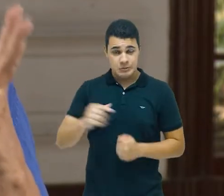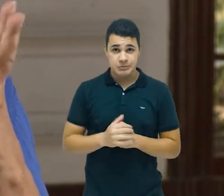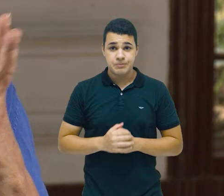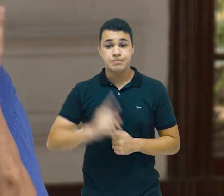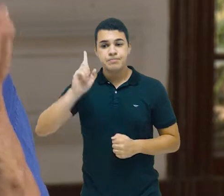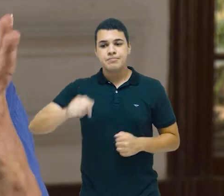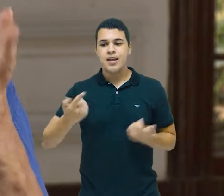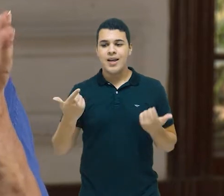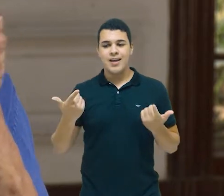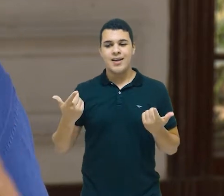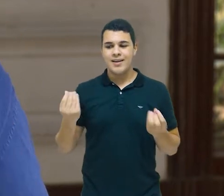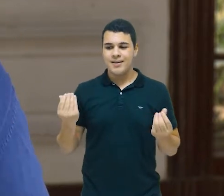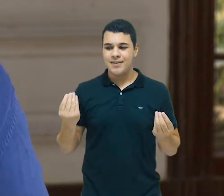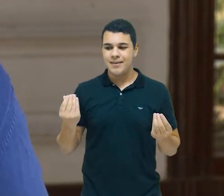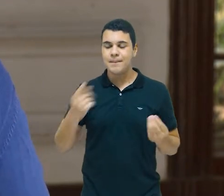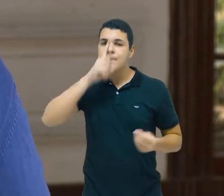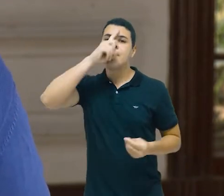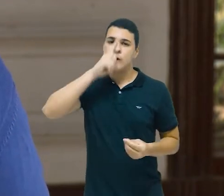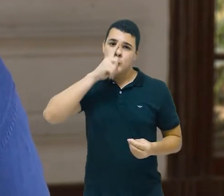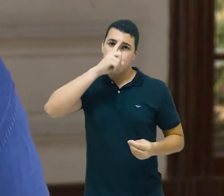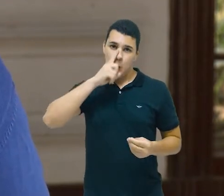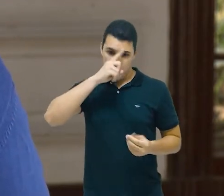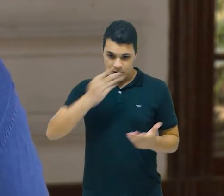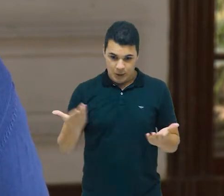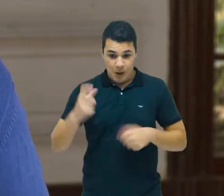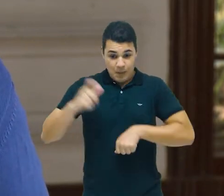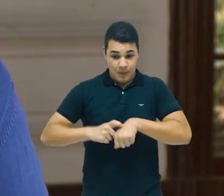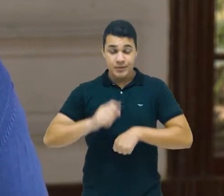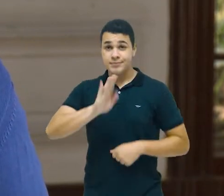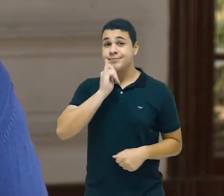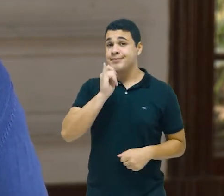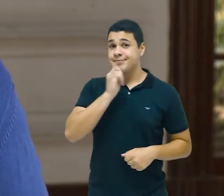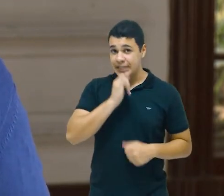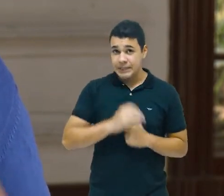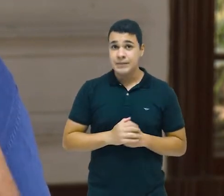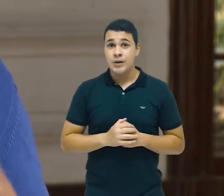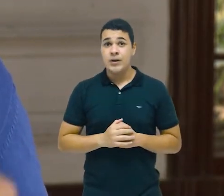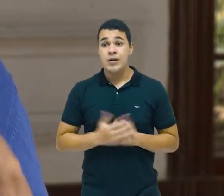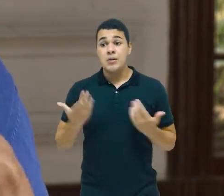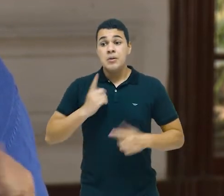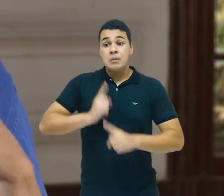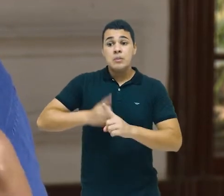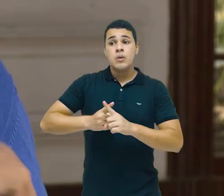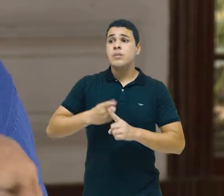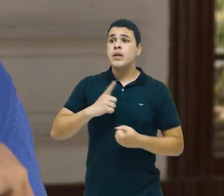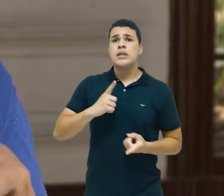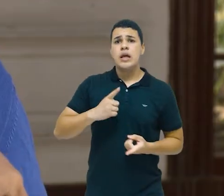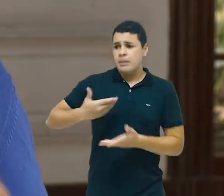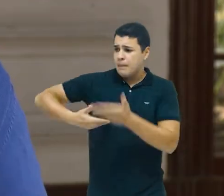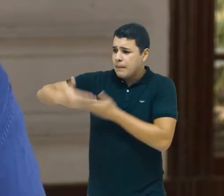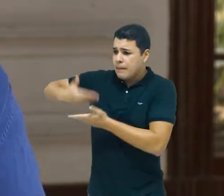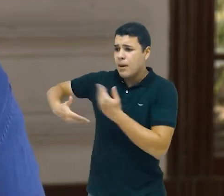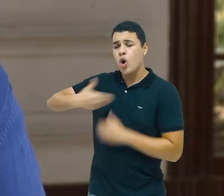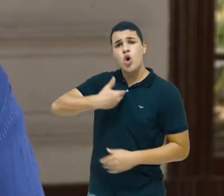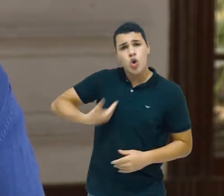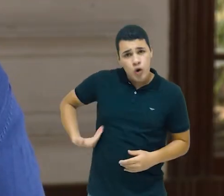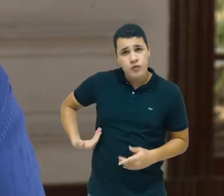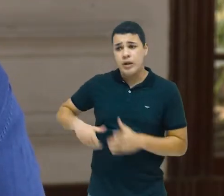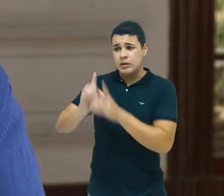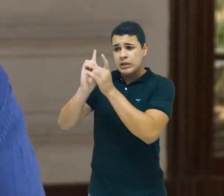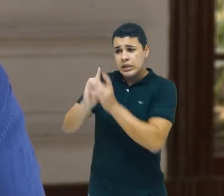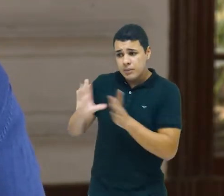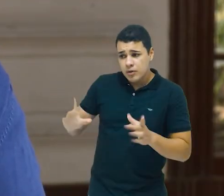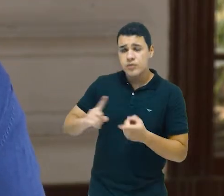ponto, eu diria, assim, muito perigoso, não é? Nós chegamos a esse ponto porque os diversos governos democráticos, inclusive